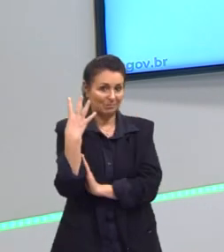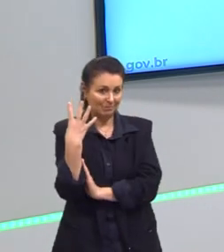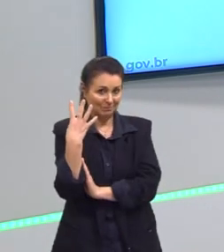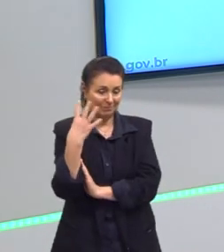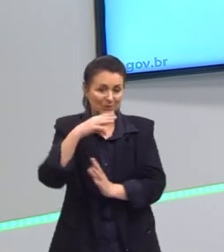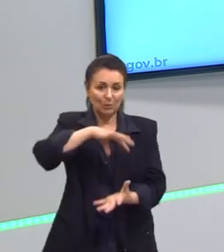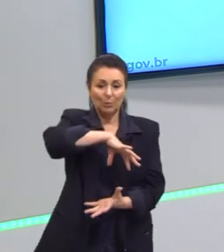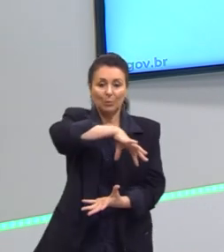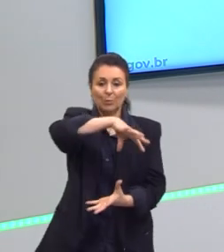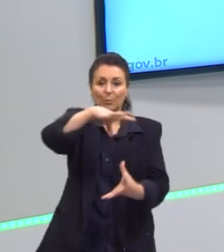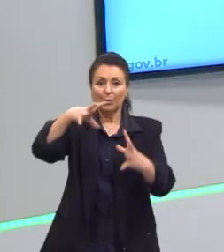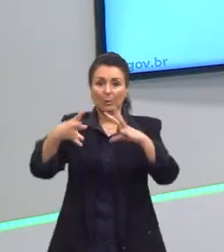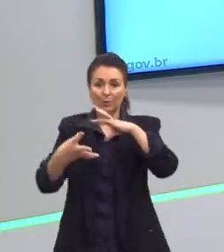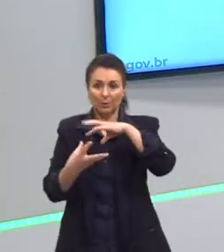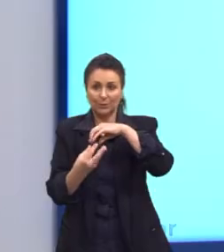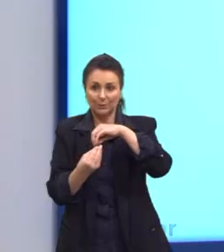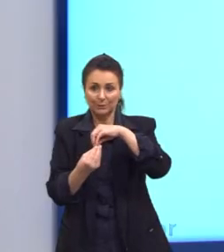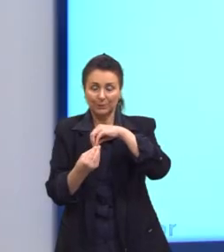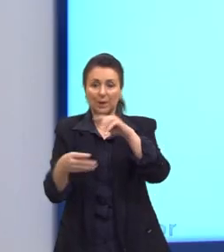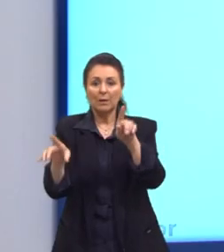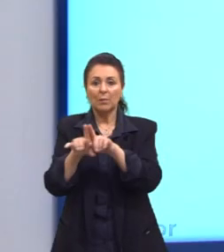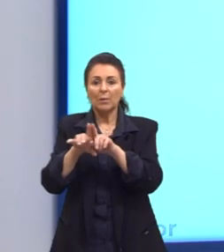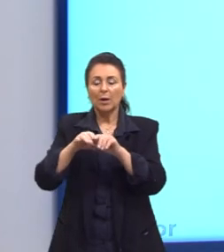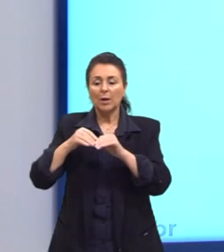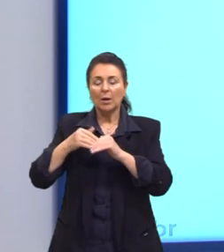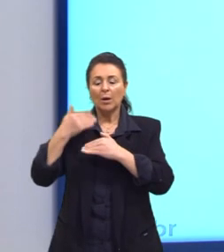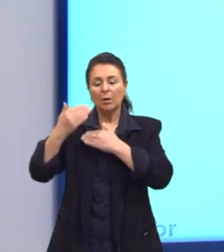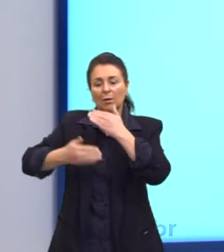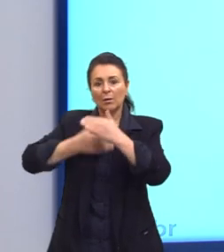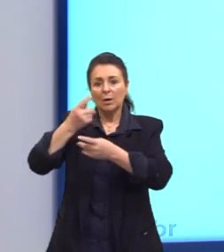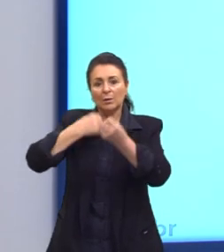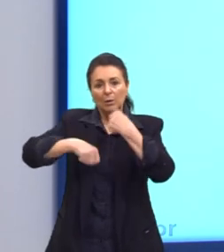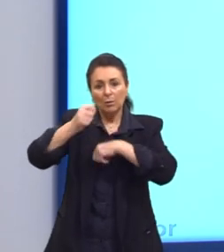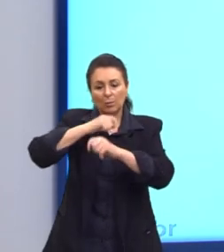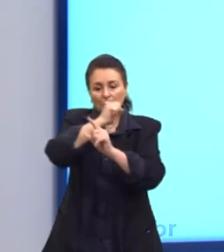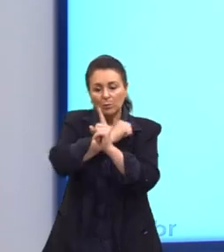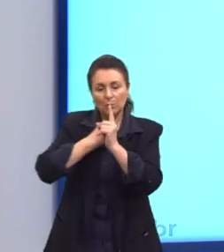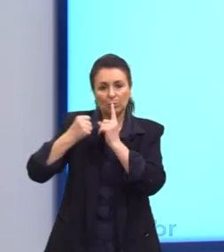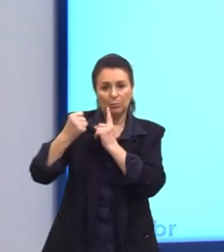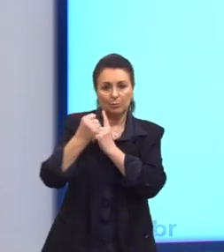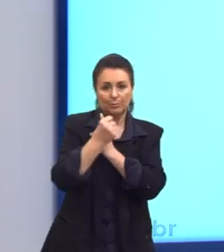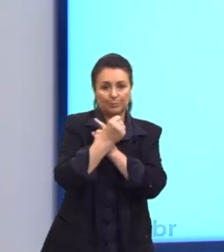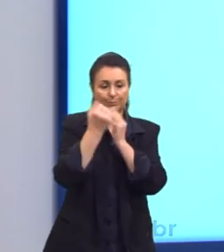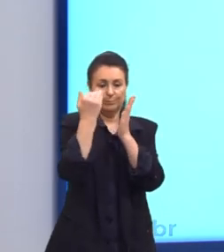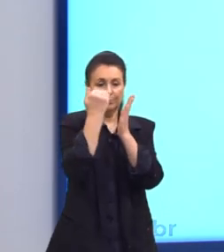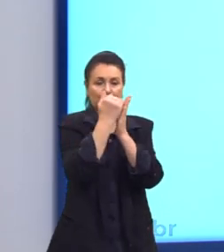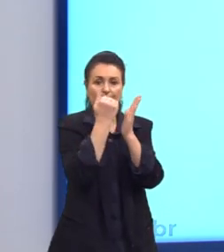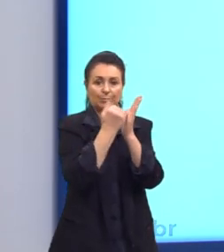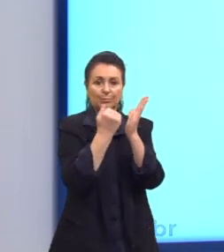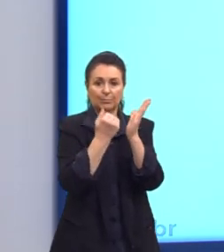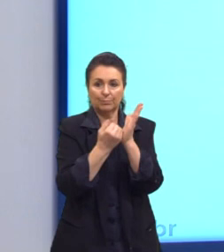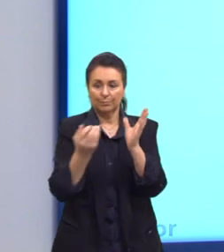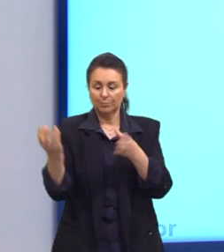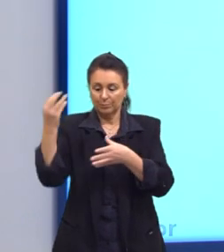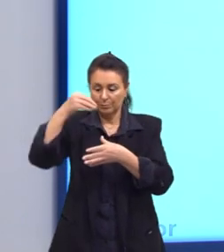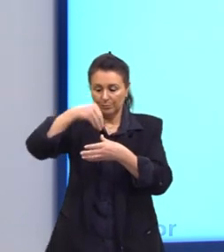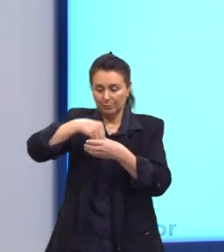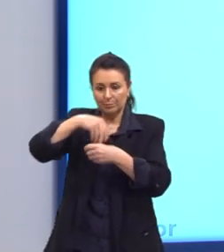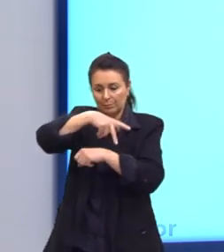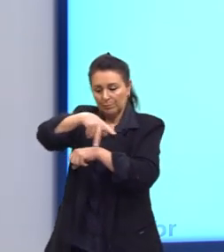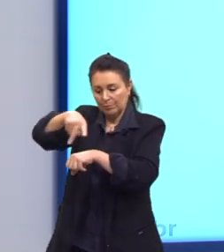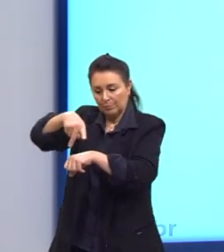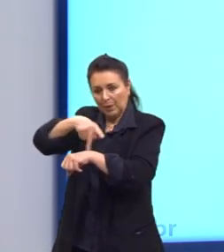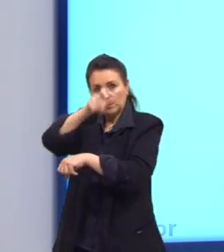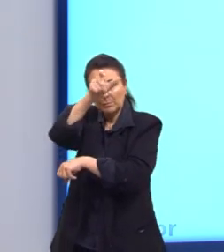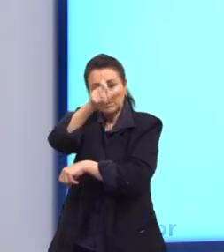Olha só, a globalização também é um processo econômico e social que estabelece a integração entre países